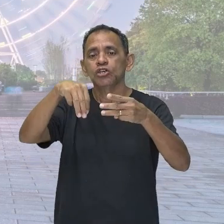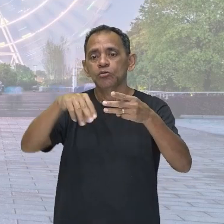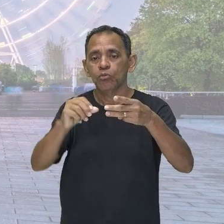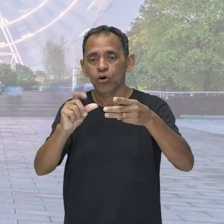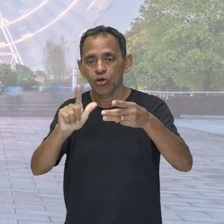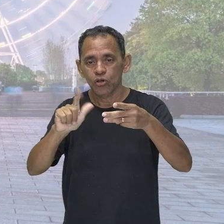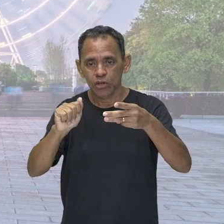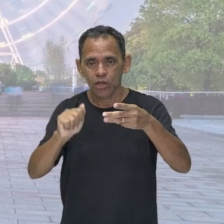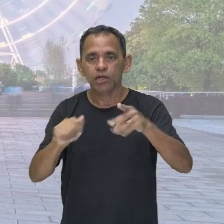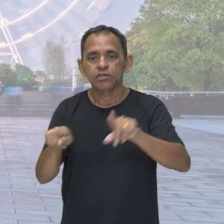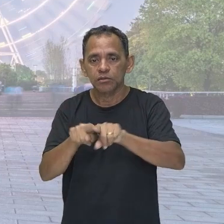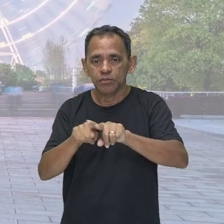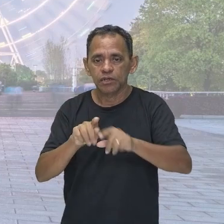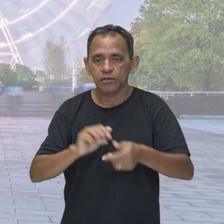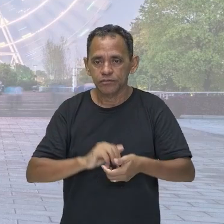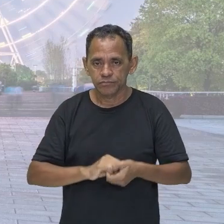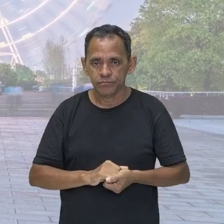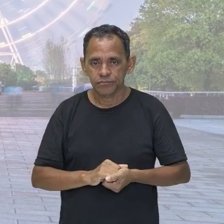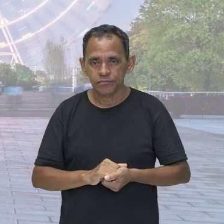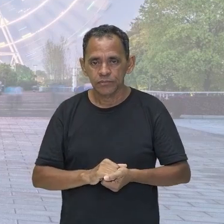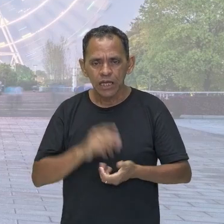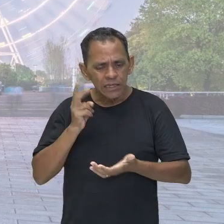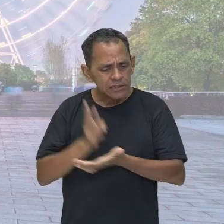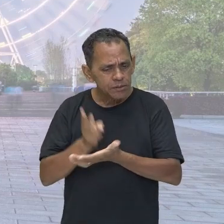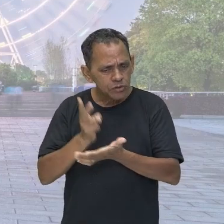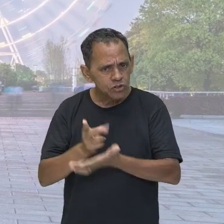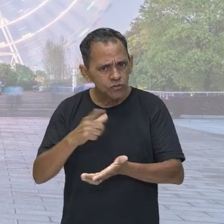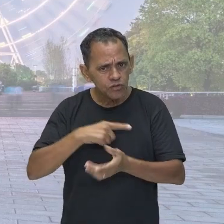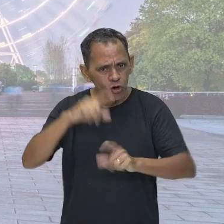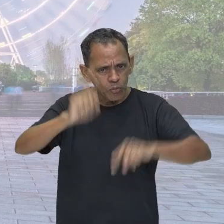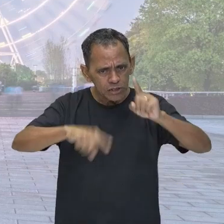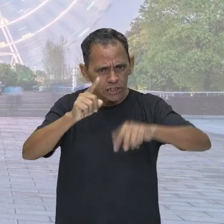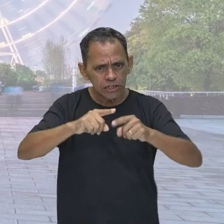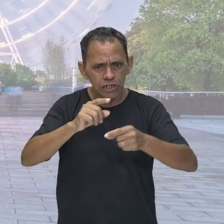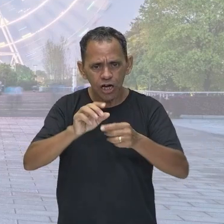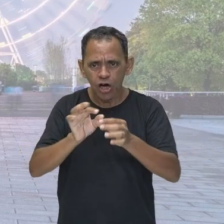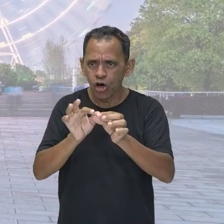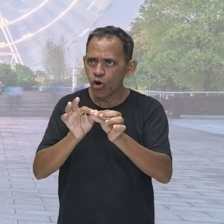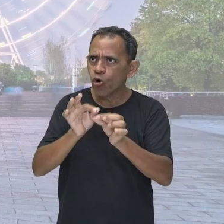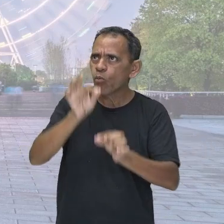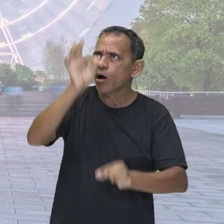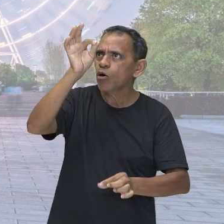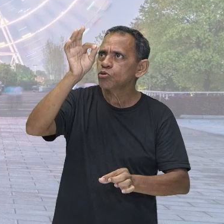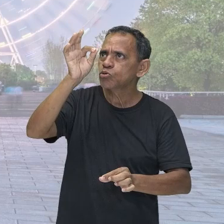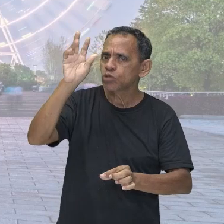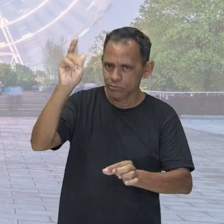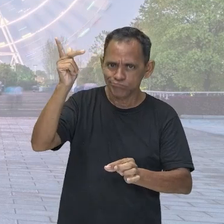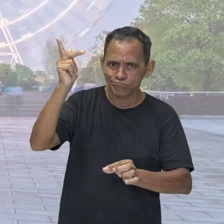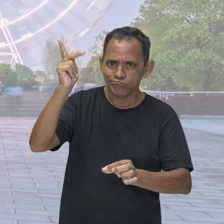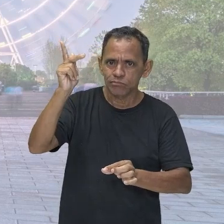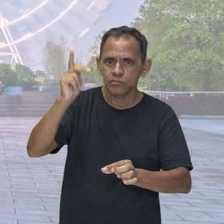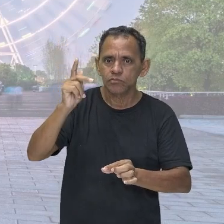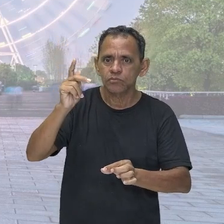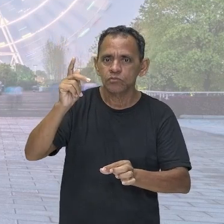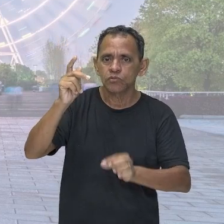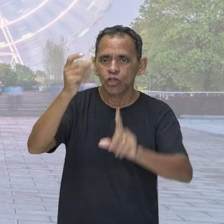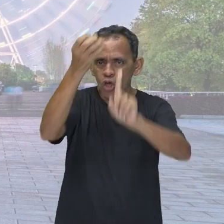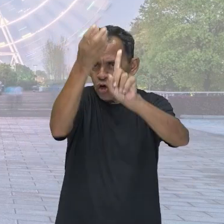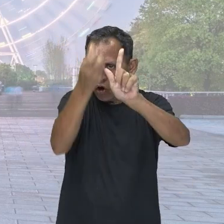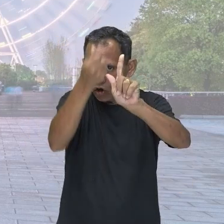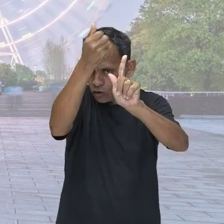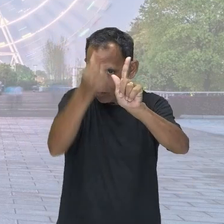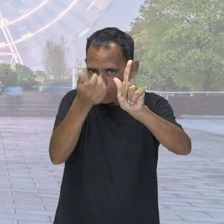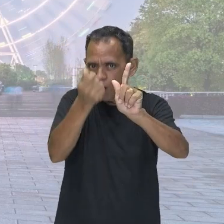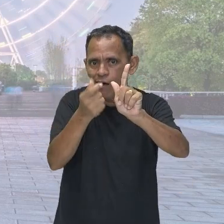energia cinética. Sempre que eu tiver um objeto a uma certa altura, com uma gravidade, quer dizer que ele tem energia potencial gravitacional.